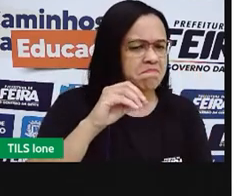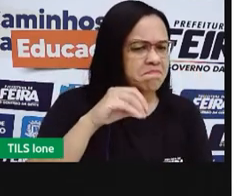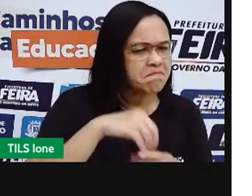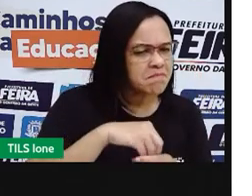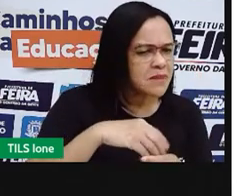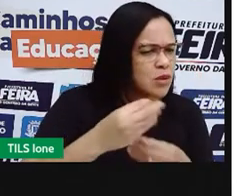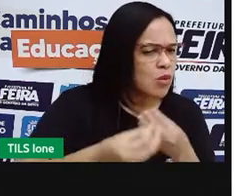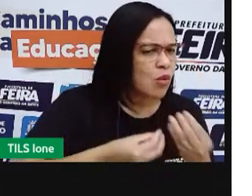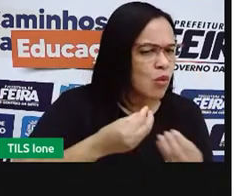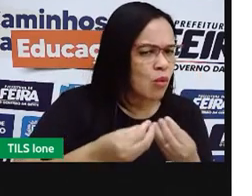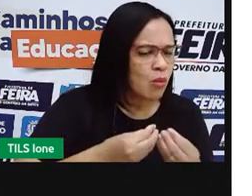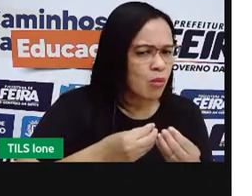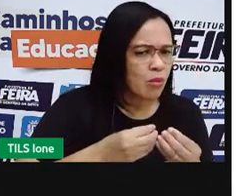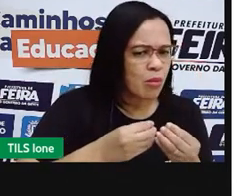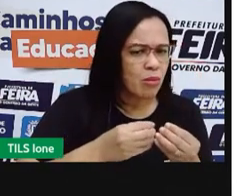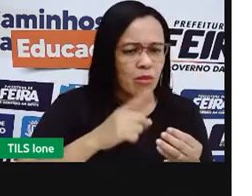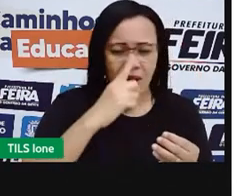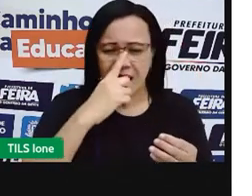coisas espalhadas?